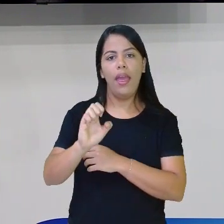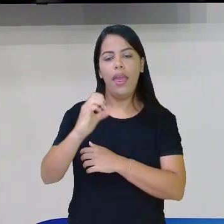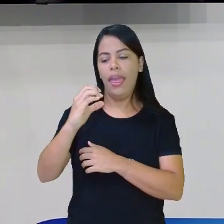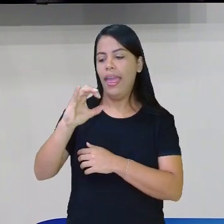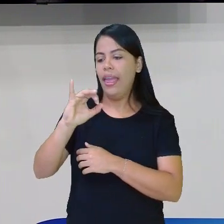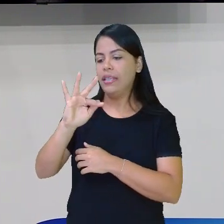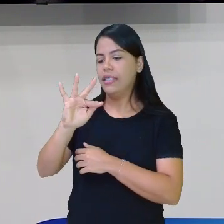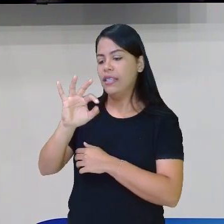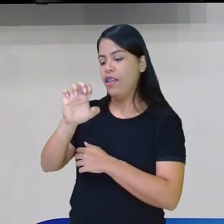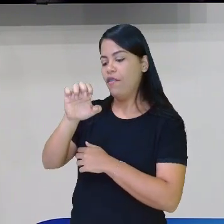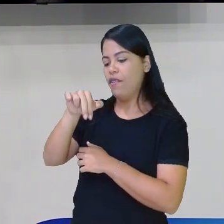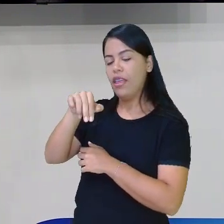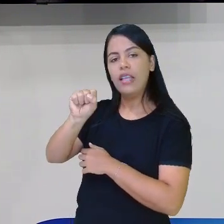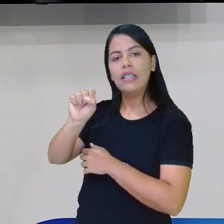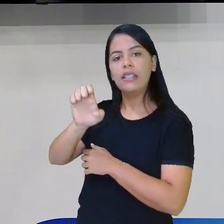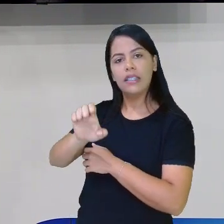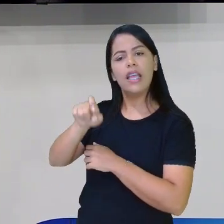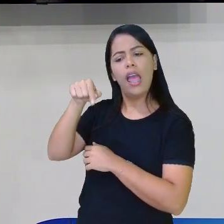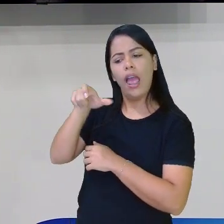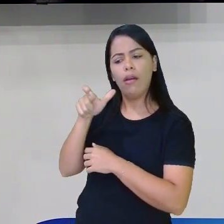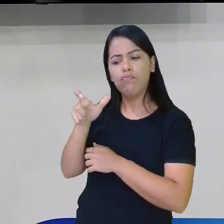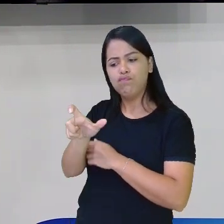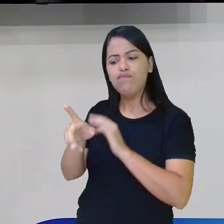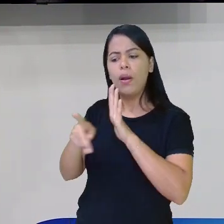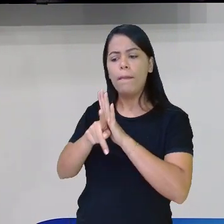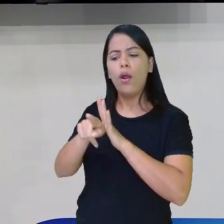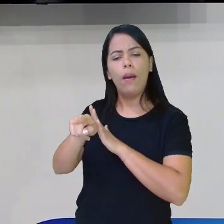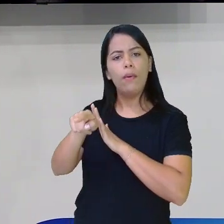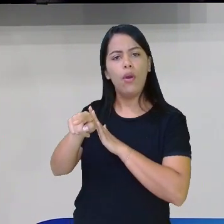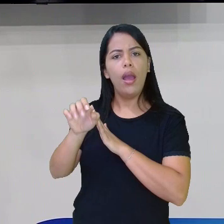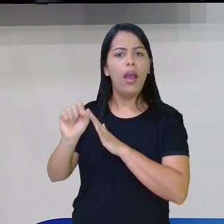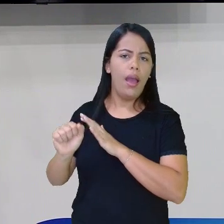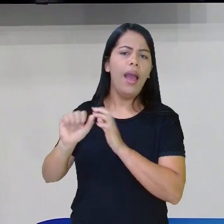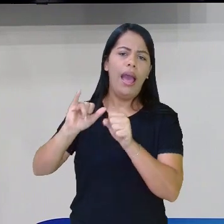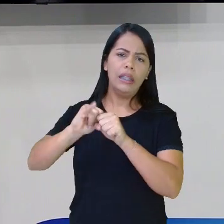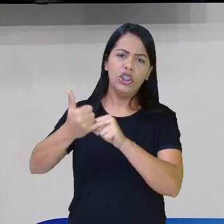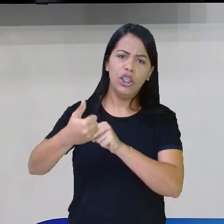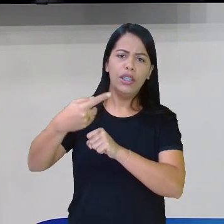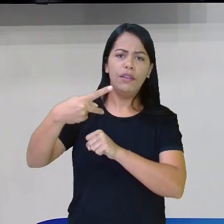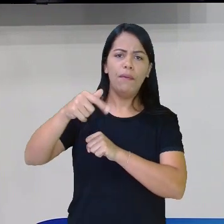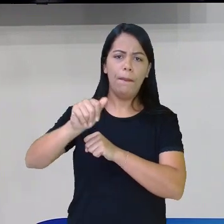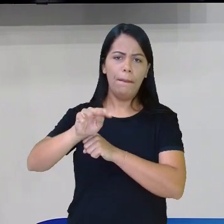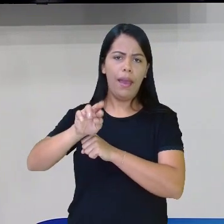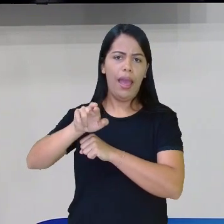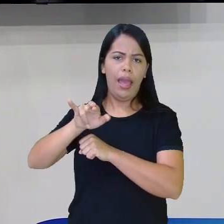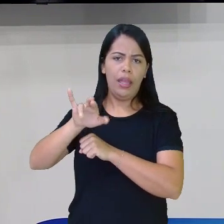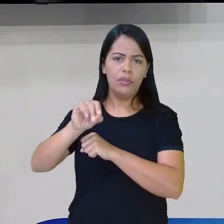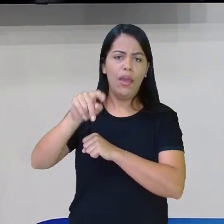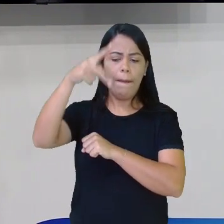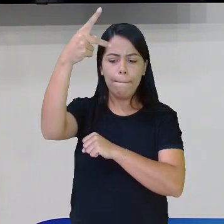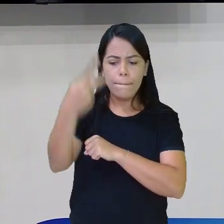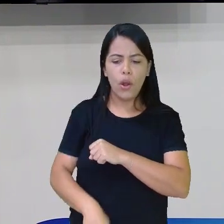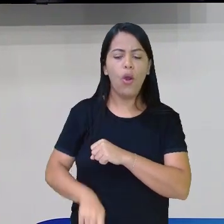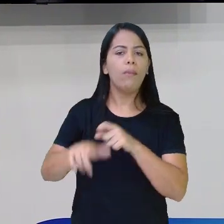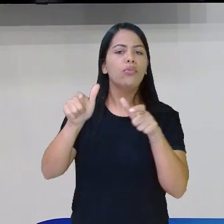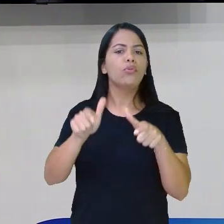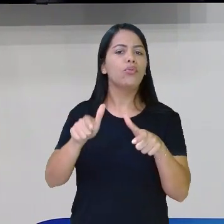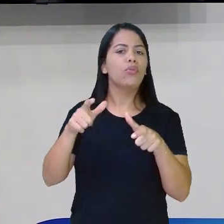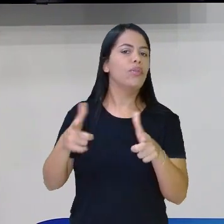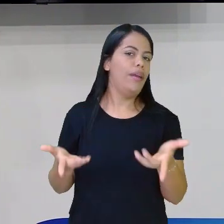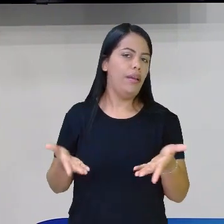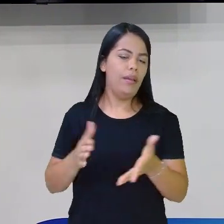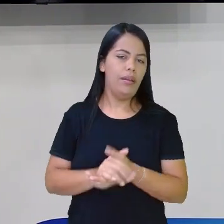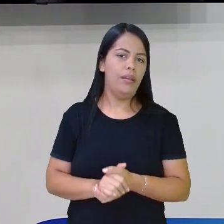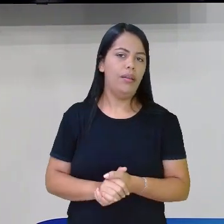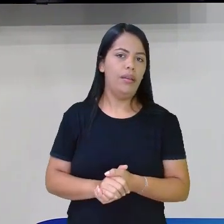Recife, é um adjetivo pátrio, tá? É do local de onde a professora é. Ela também é